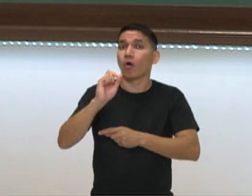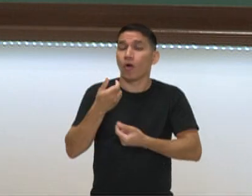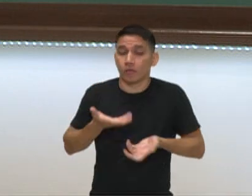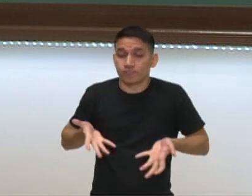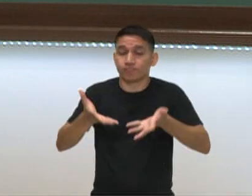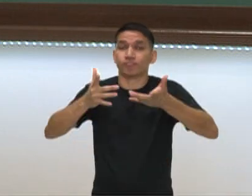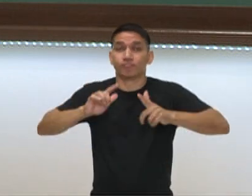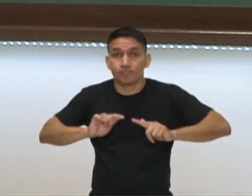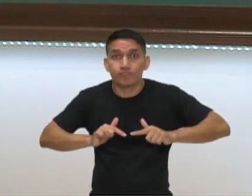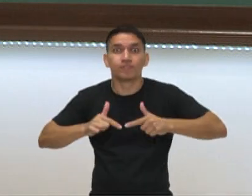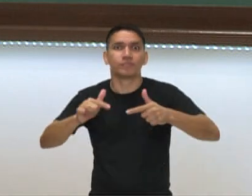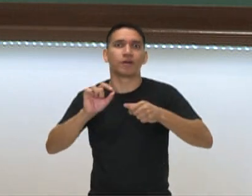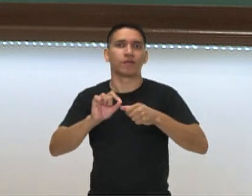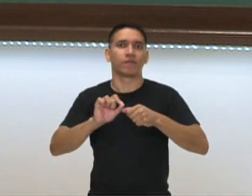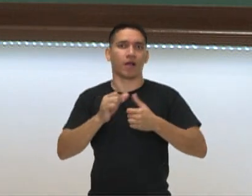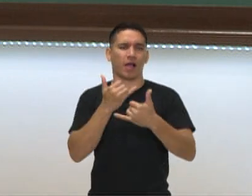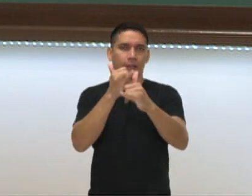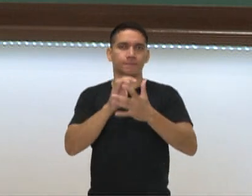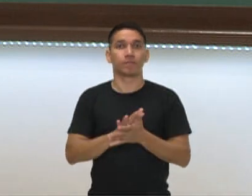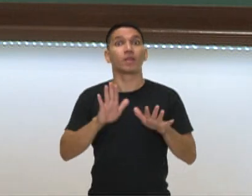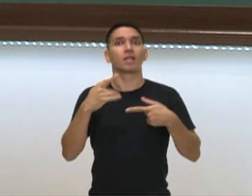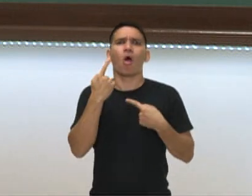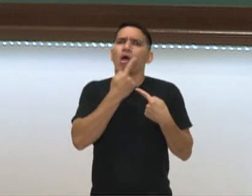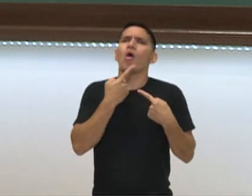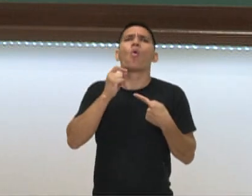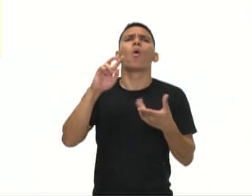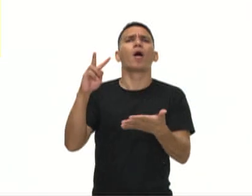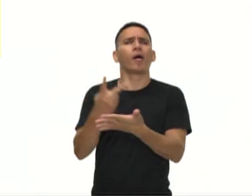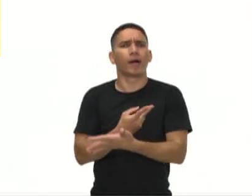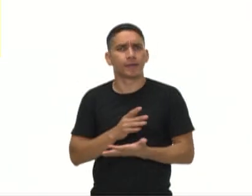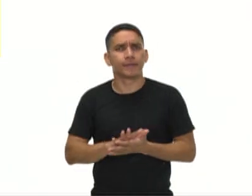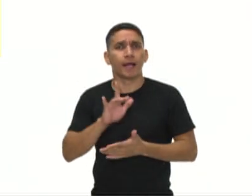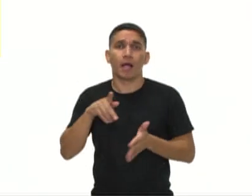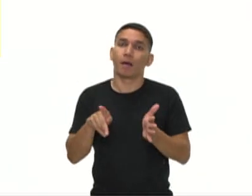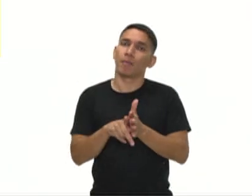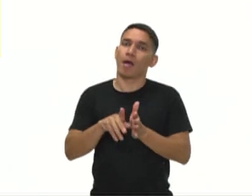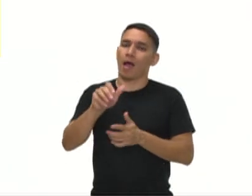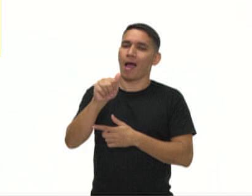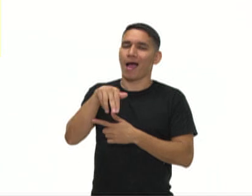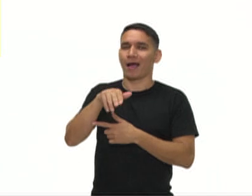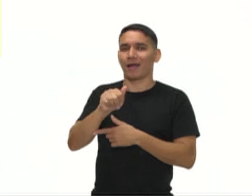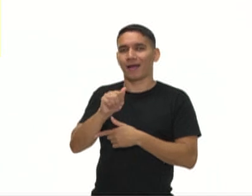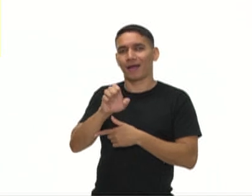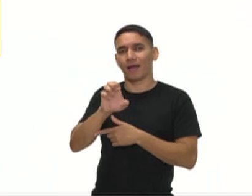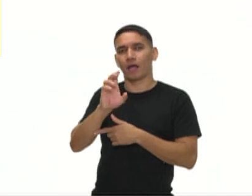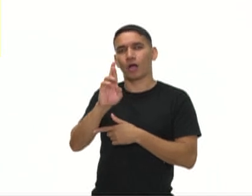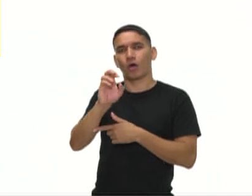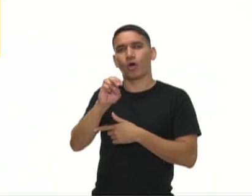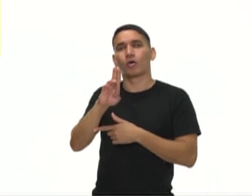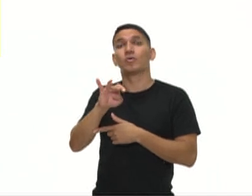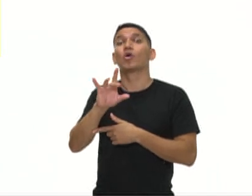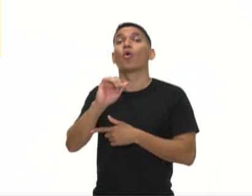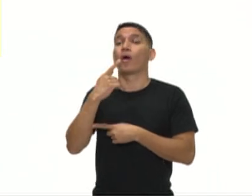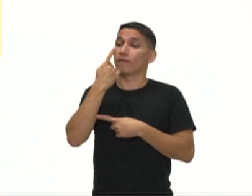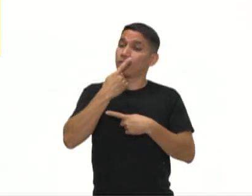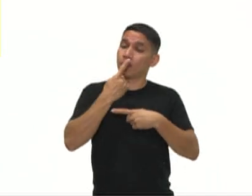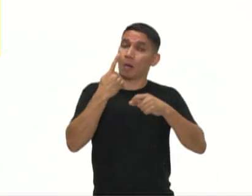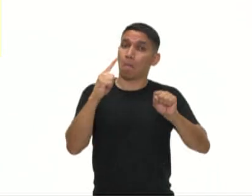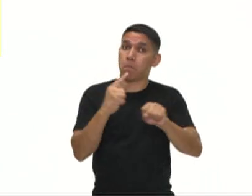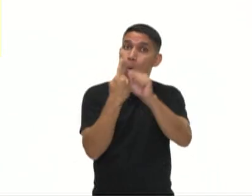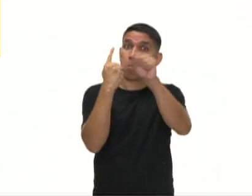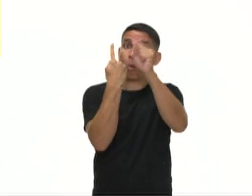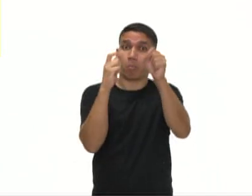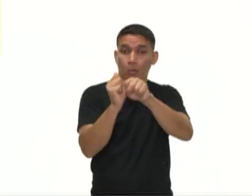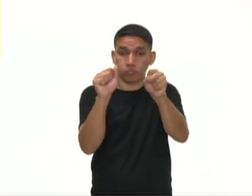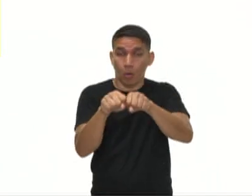acontecimento. Então a glicose, o que acontece? Ela é uma via anaeróbica para a quebra da glicose, a fermentação. Ela